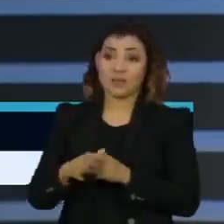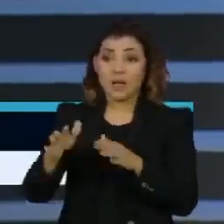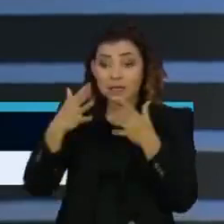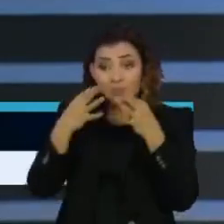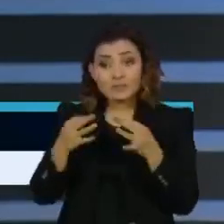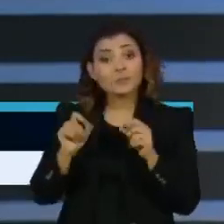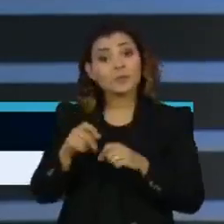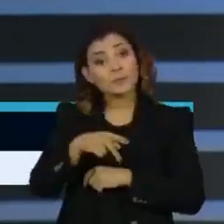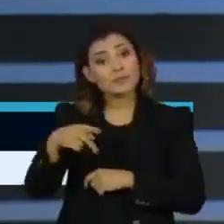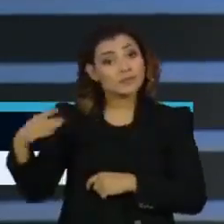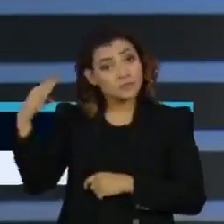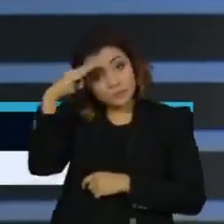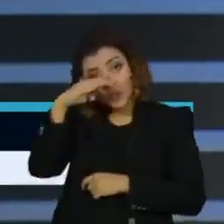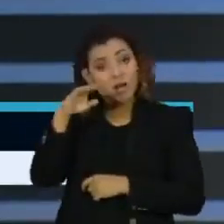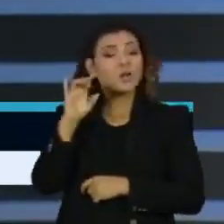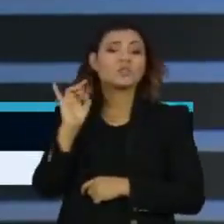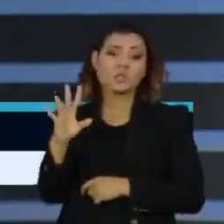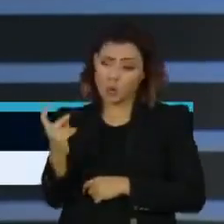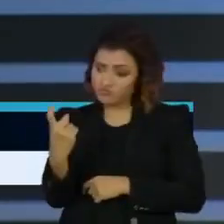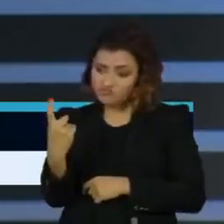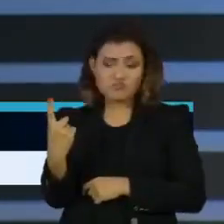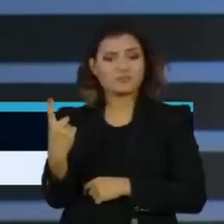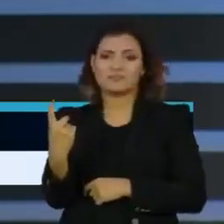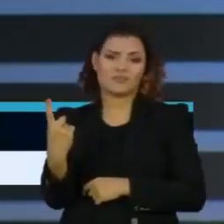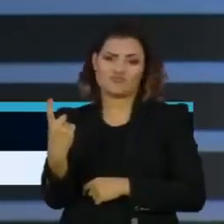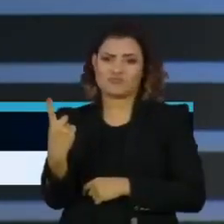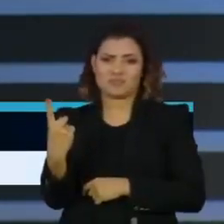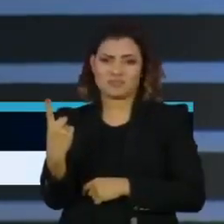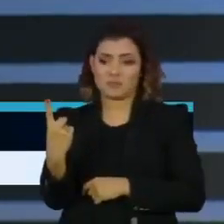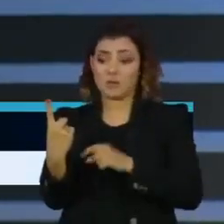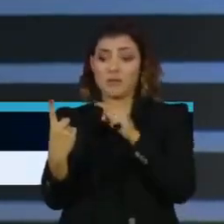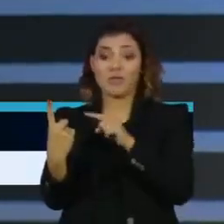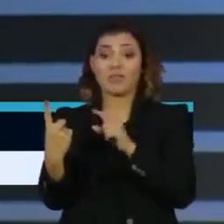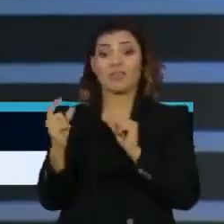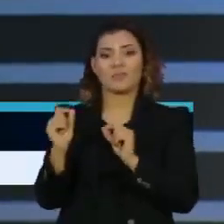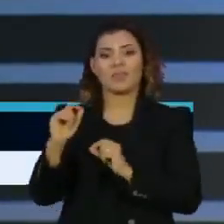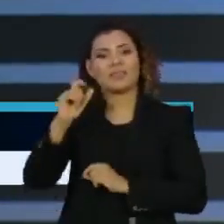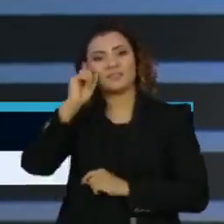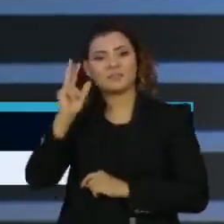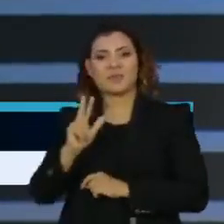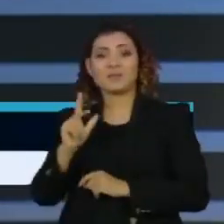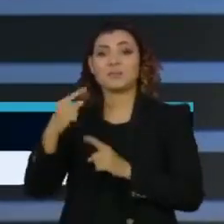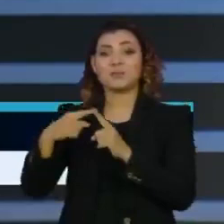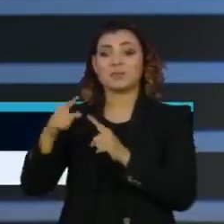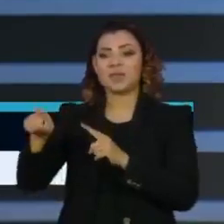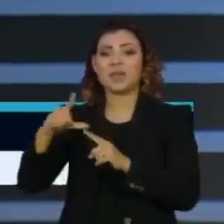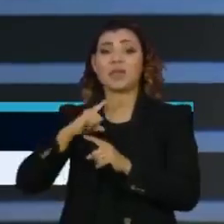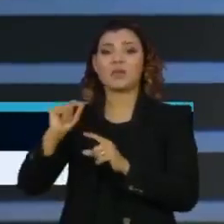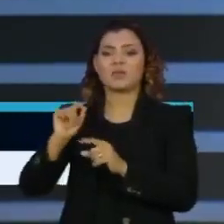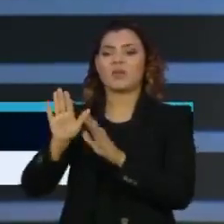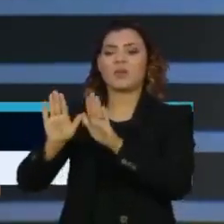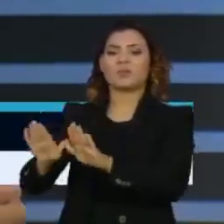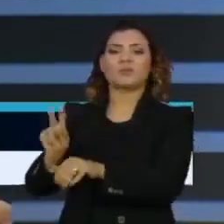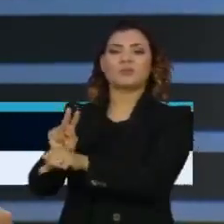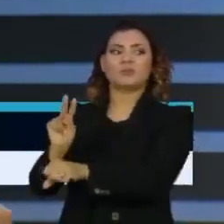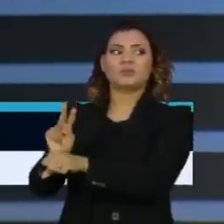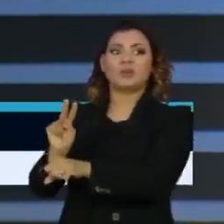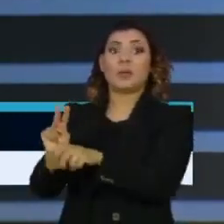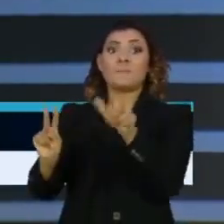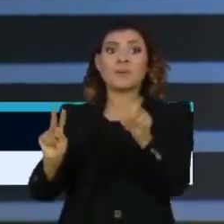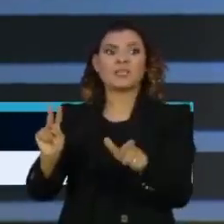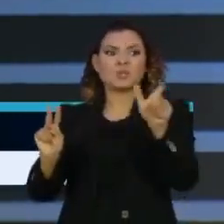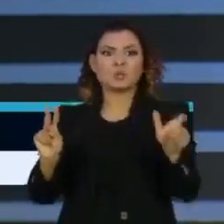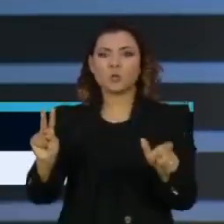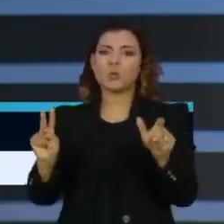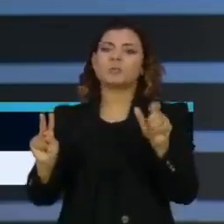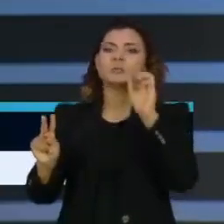coisa, Bolsonaro não é só Bolsonaro sozinho. Bolsonaro é um empreendimento. Ele está sendo mantido lá, inclusive, por pessoas oportunistas,